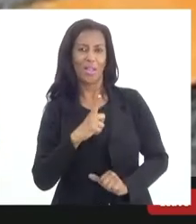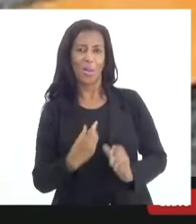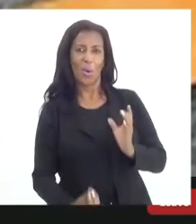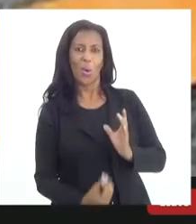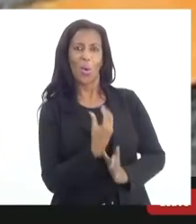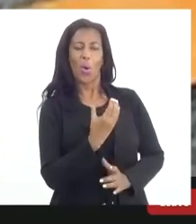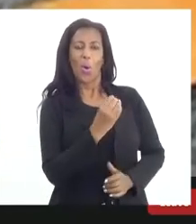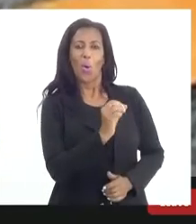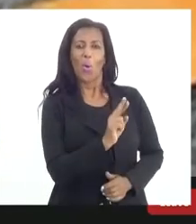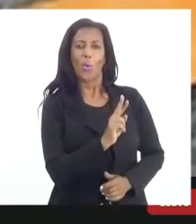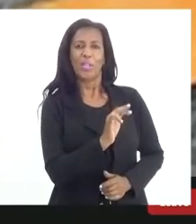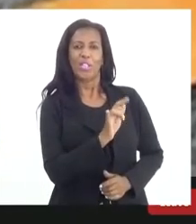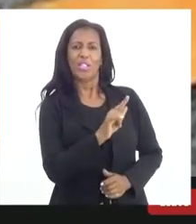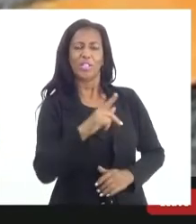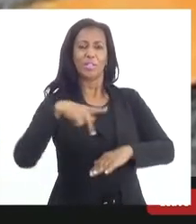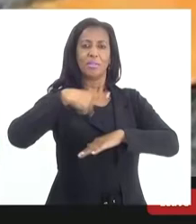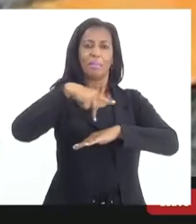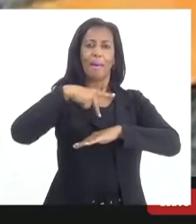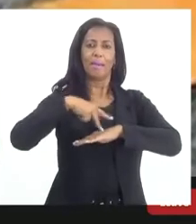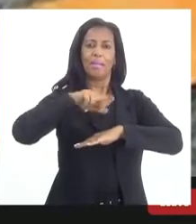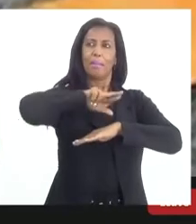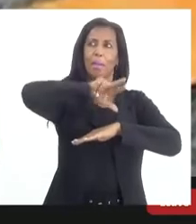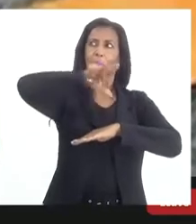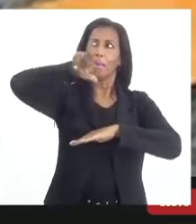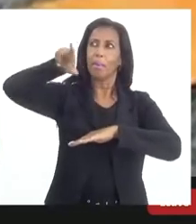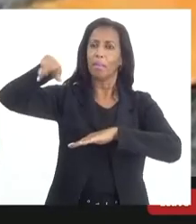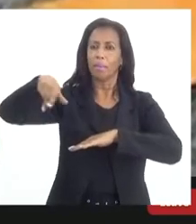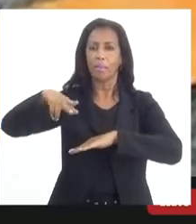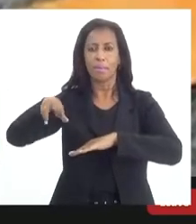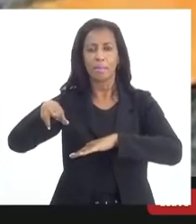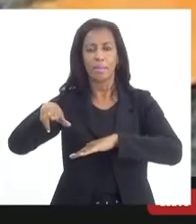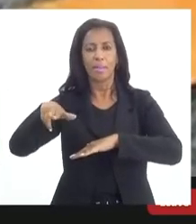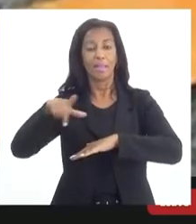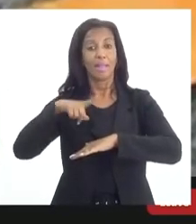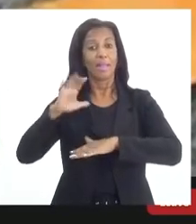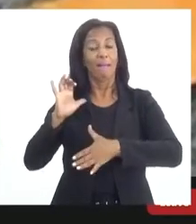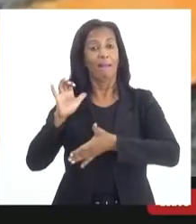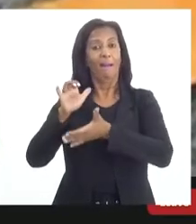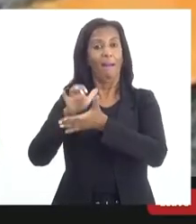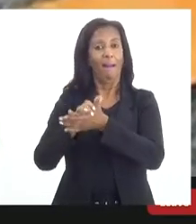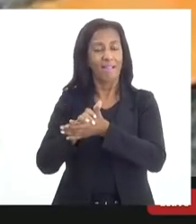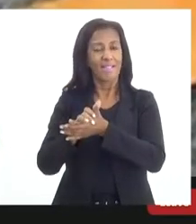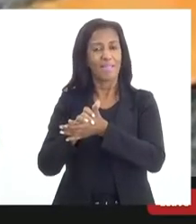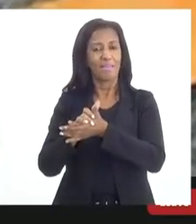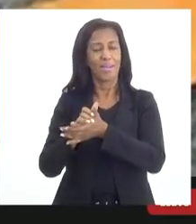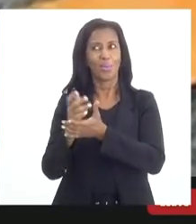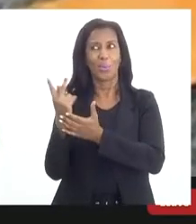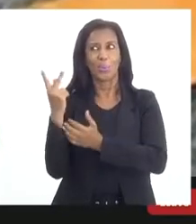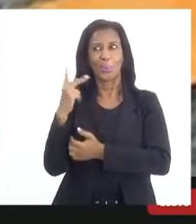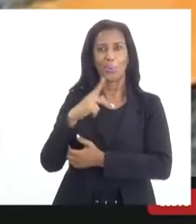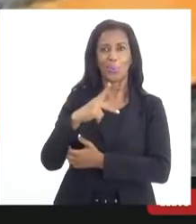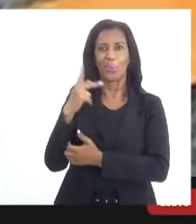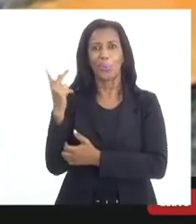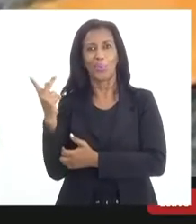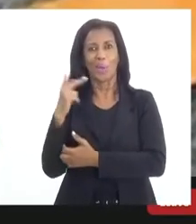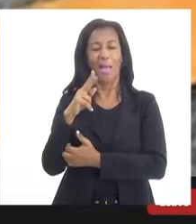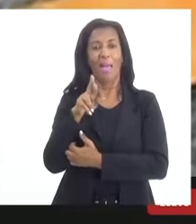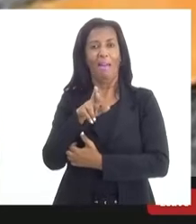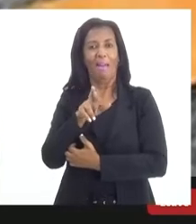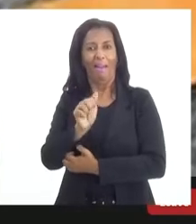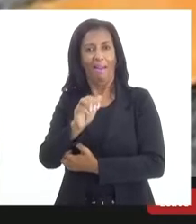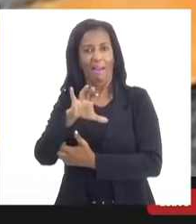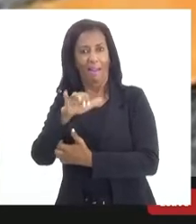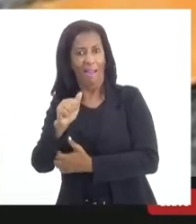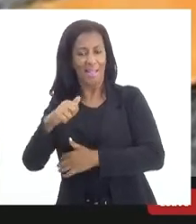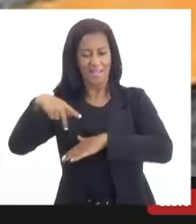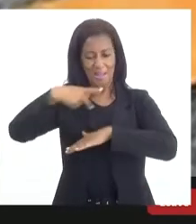diversos países e casamentos entre essas raças e